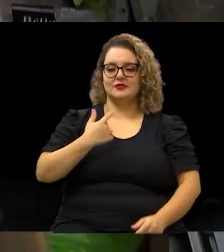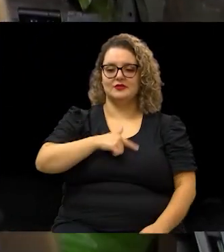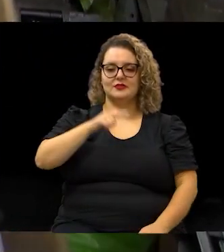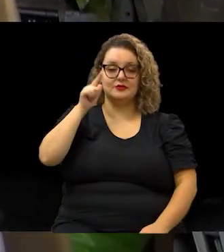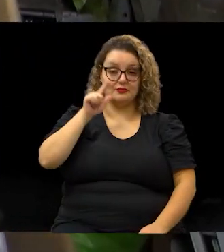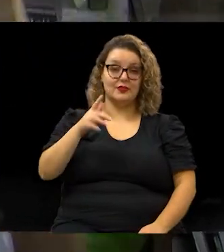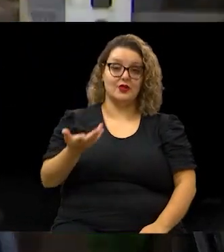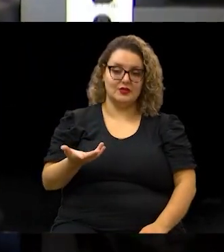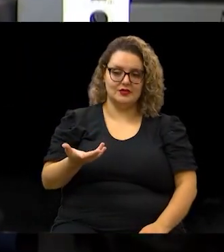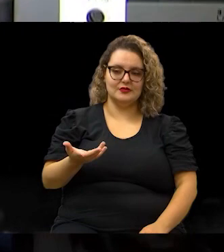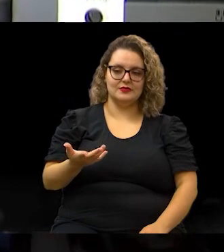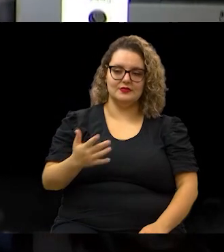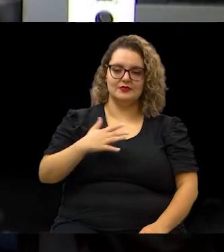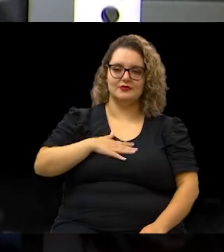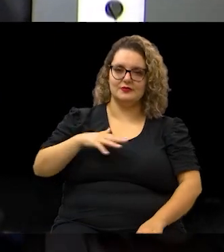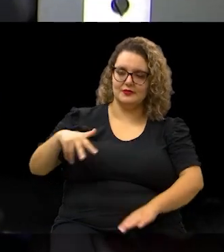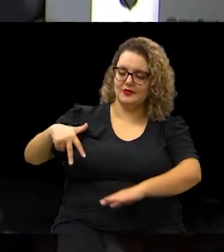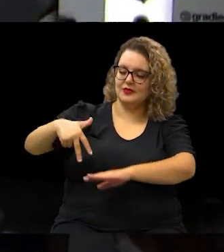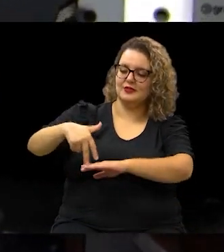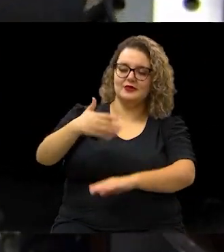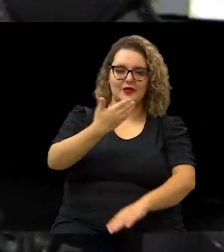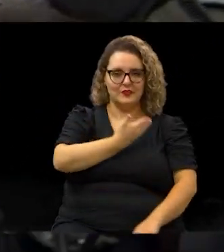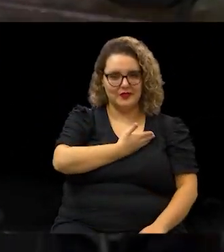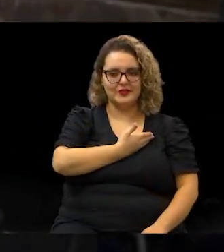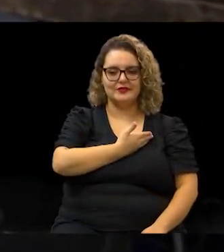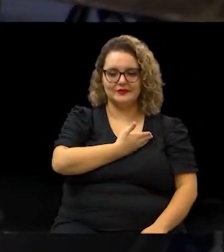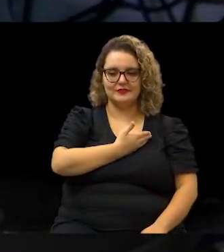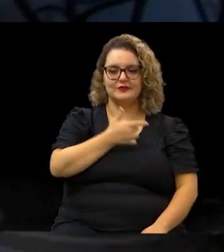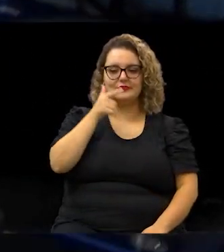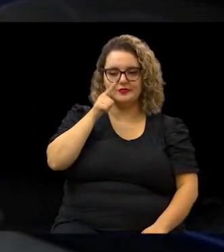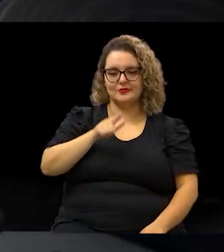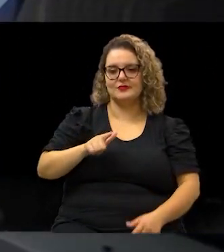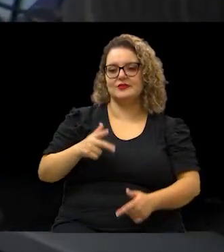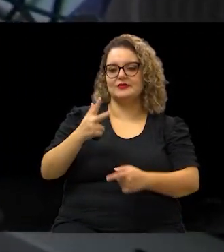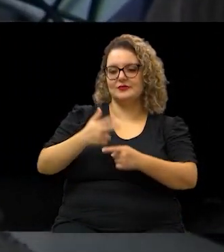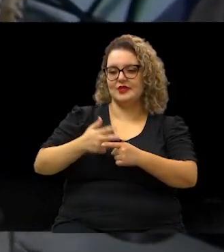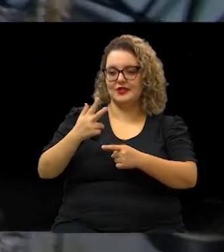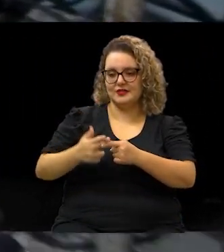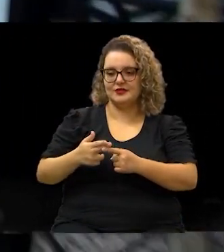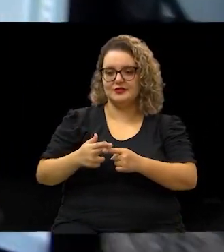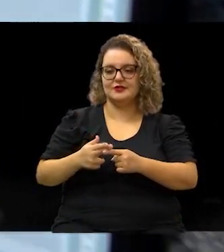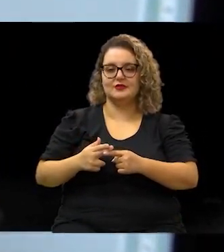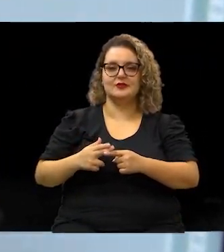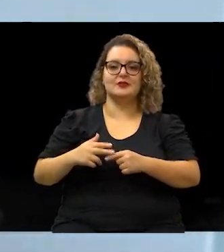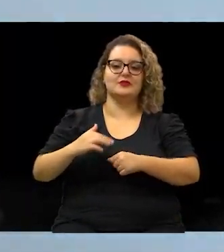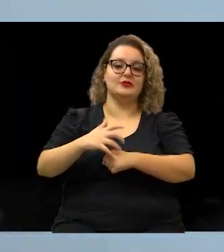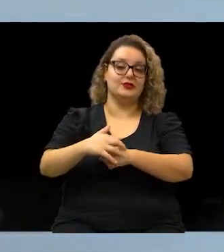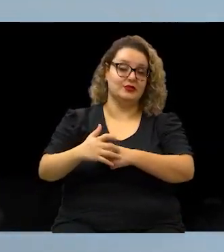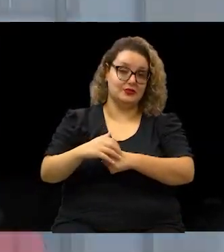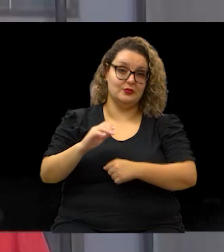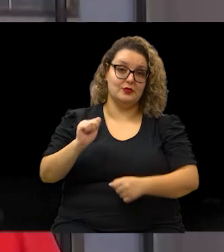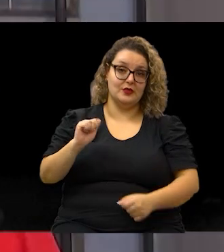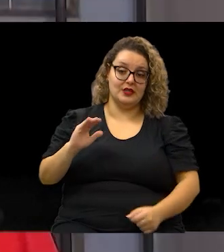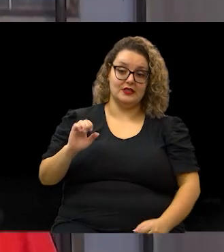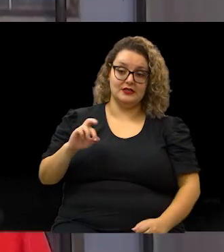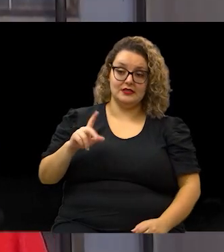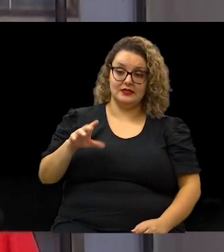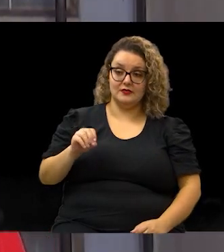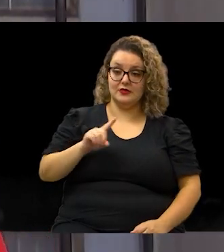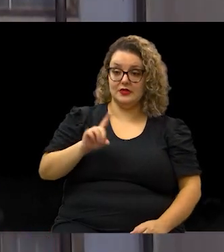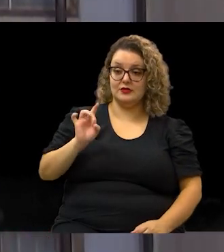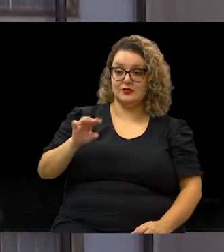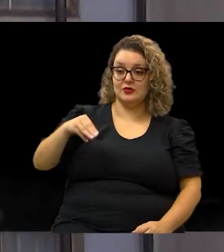por intermédio do meu amigo, eu hoje consigo editar, consigo digitalizar esse acervo. Não só do MIS, mas